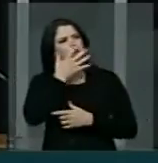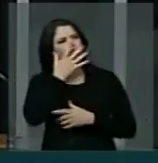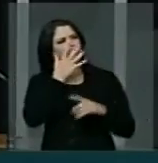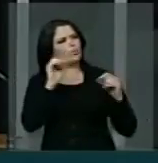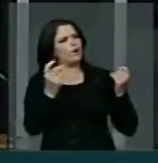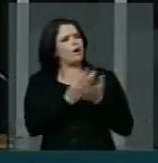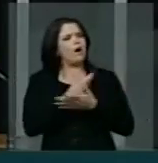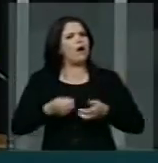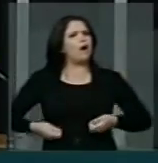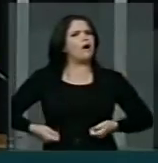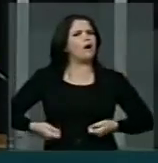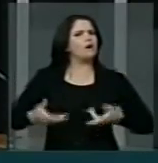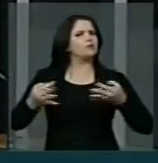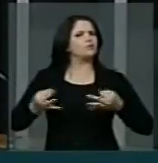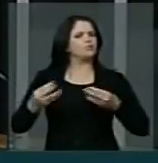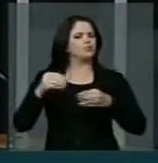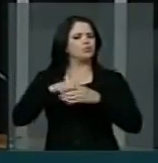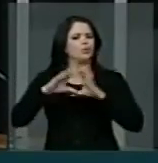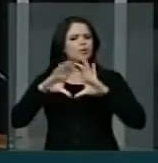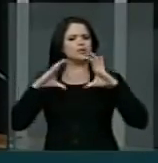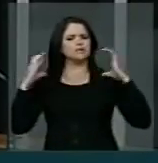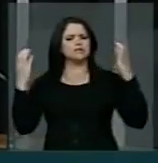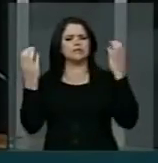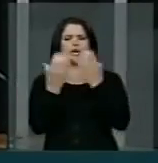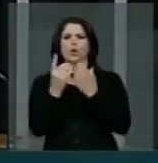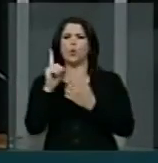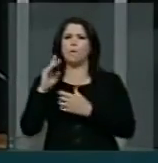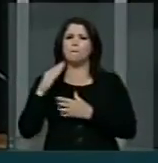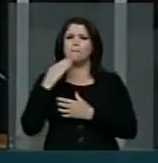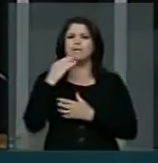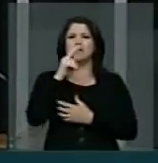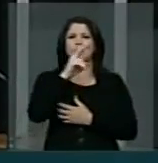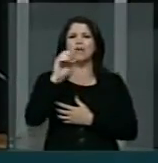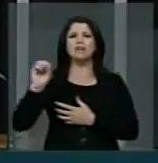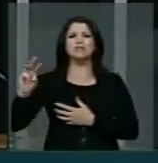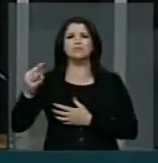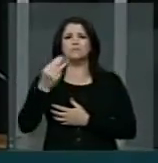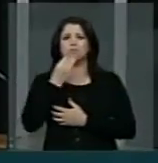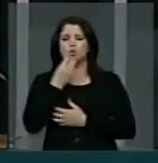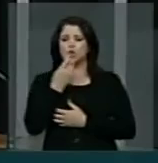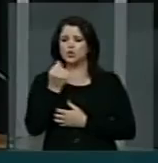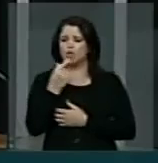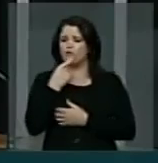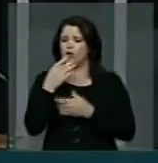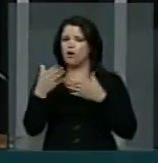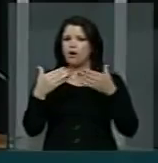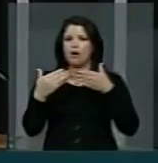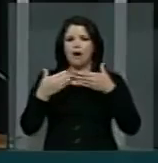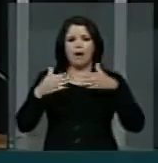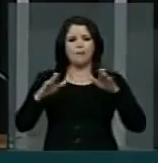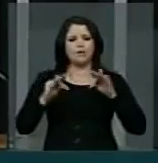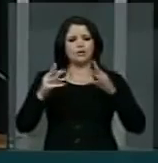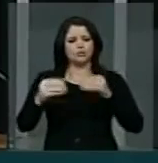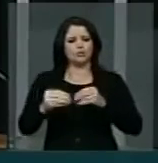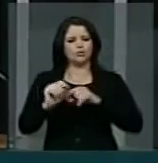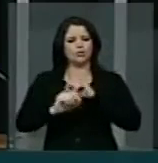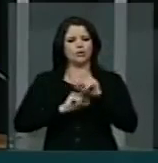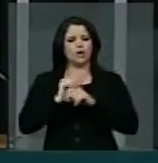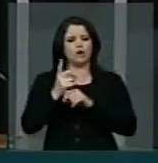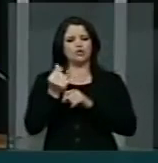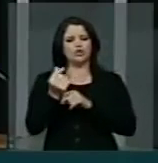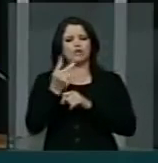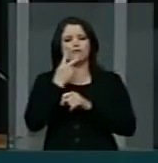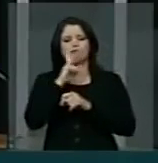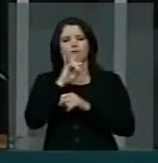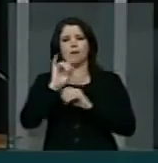o que se gastou nesse estádio, um bilhão e meio, só a renda do jogo de inauguração chegar